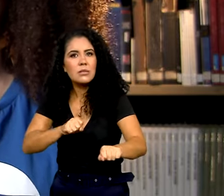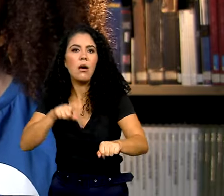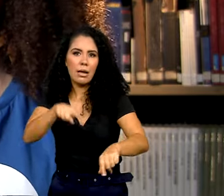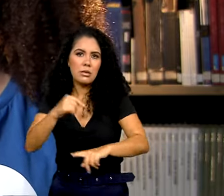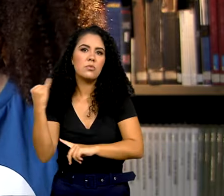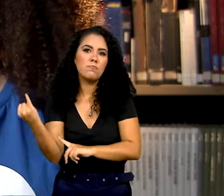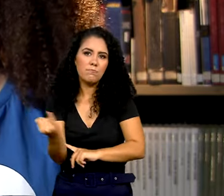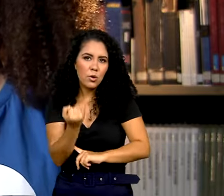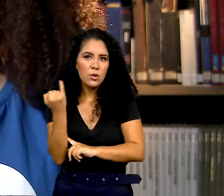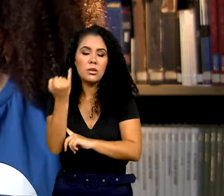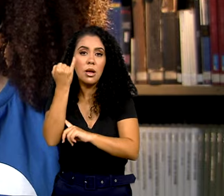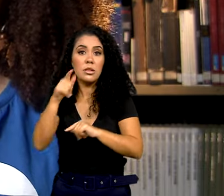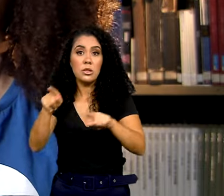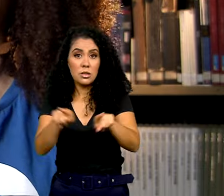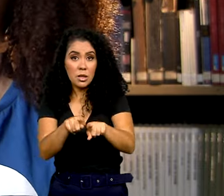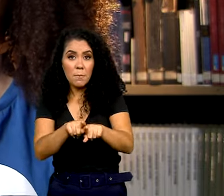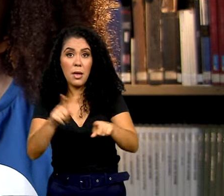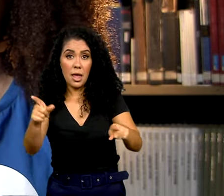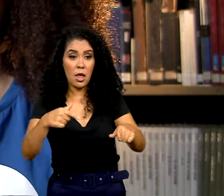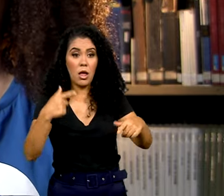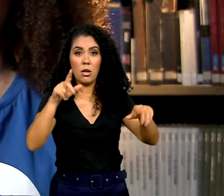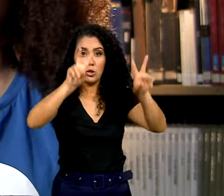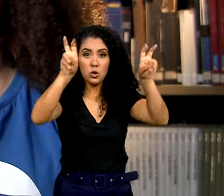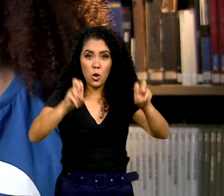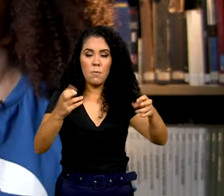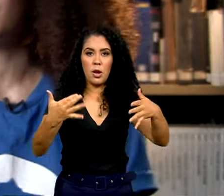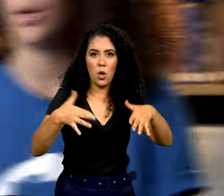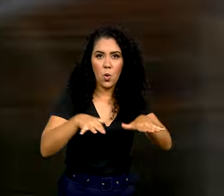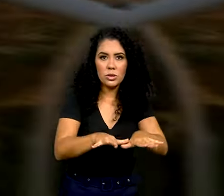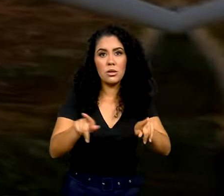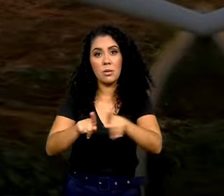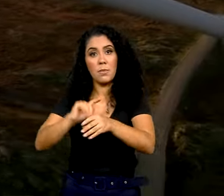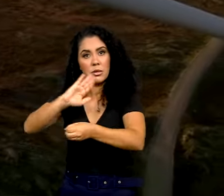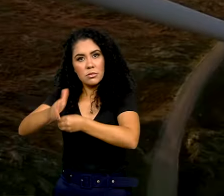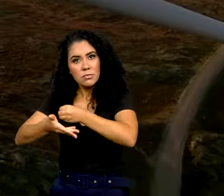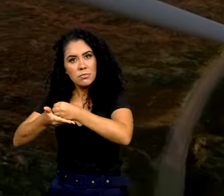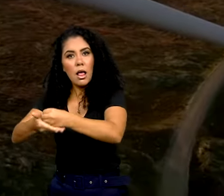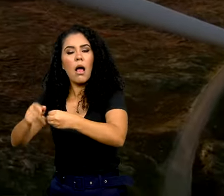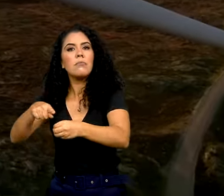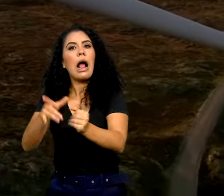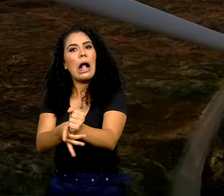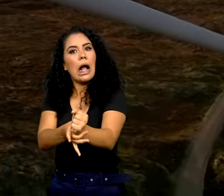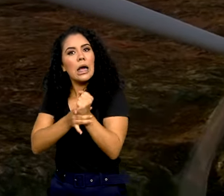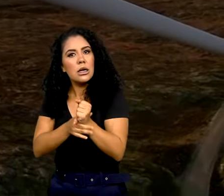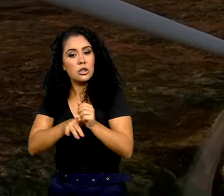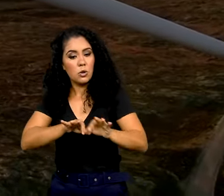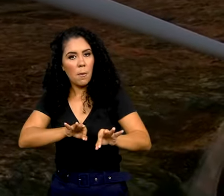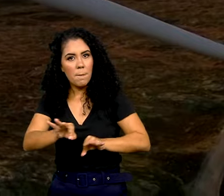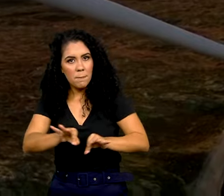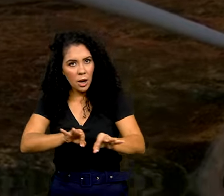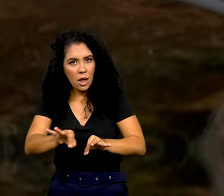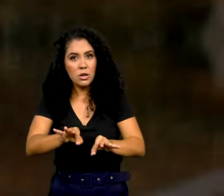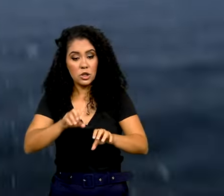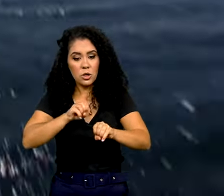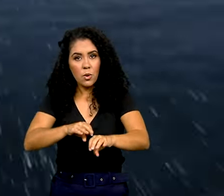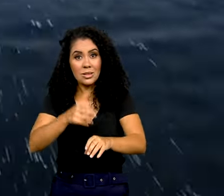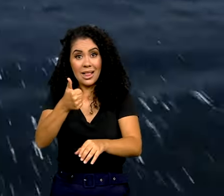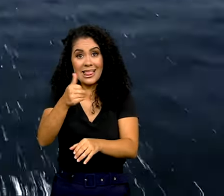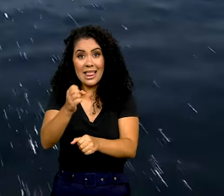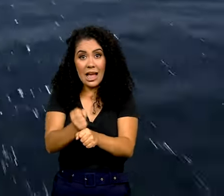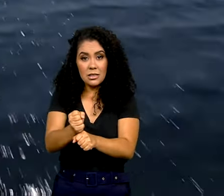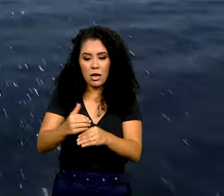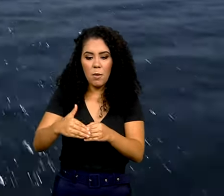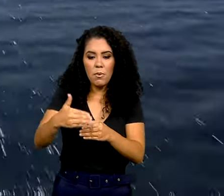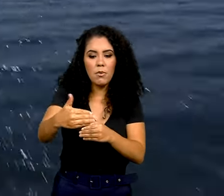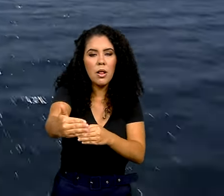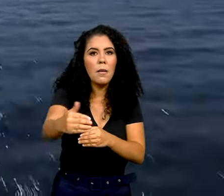formando, como está se formando, que educação está sendo pensada, é essencial. Esse eixo de inclusão e sustentabilidade garante isso, garante